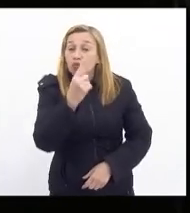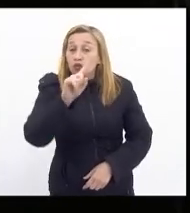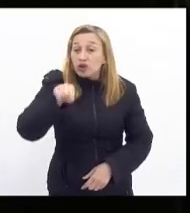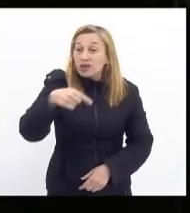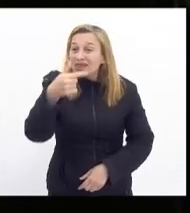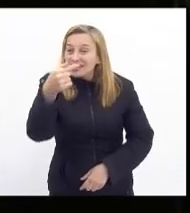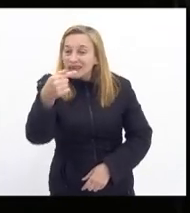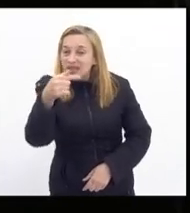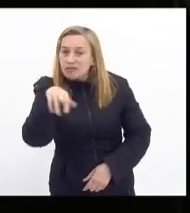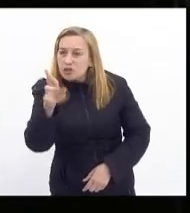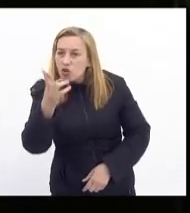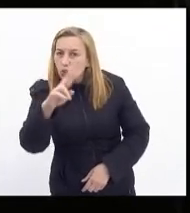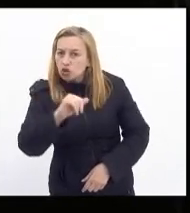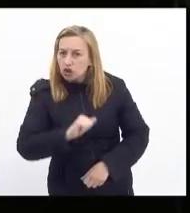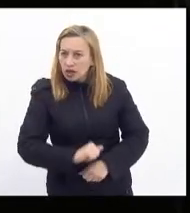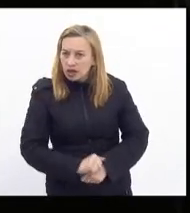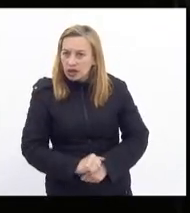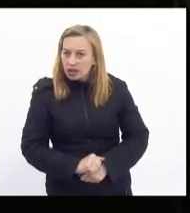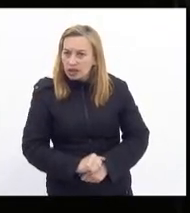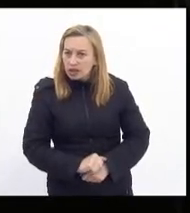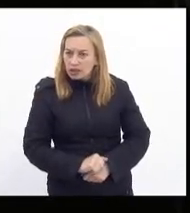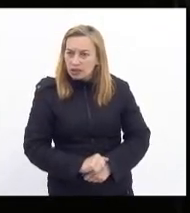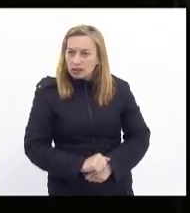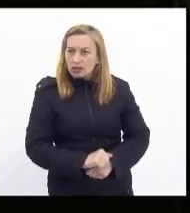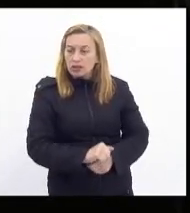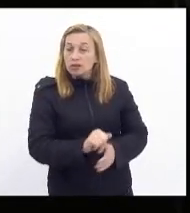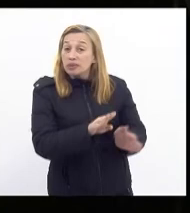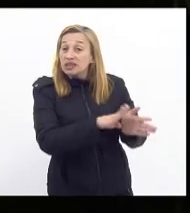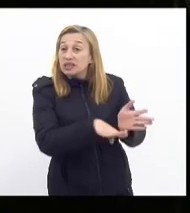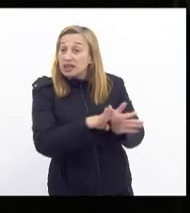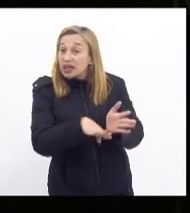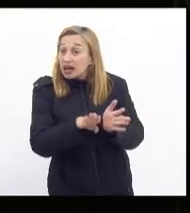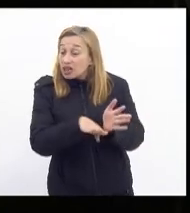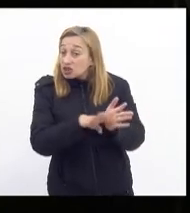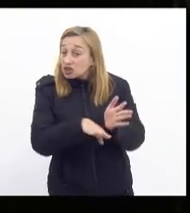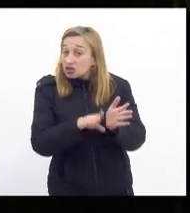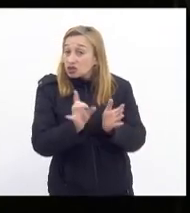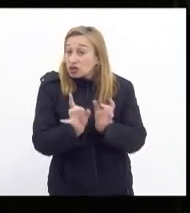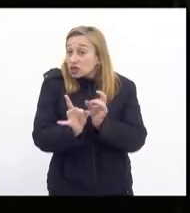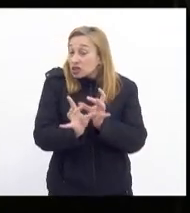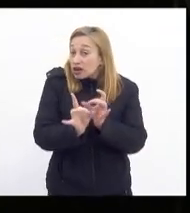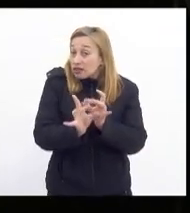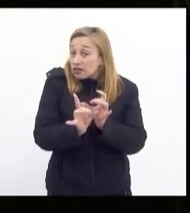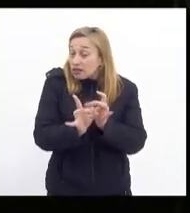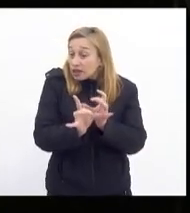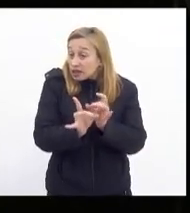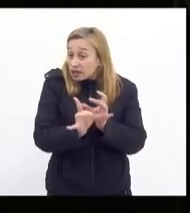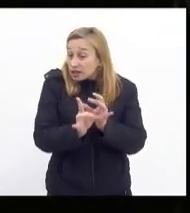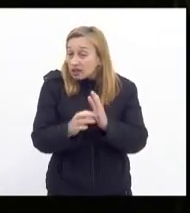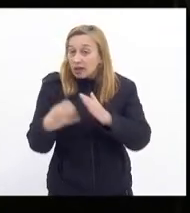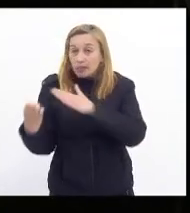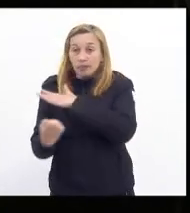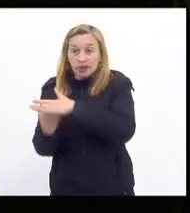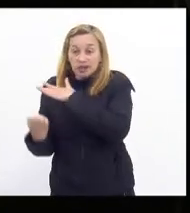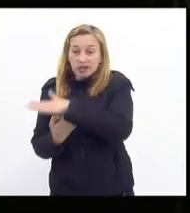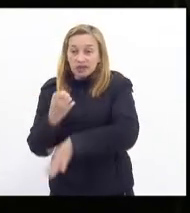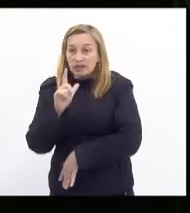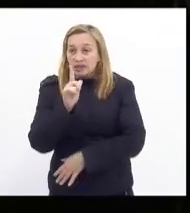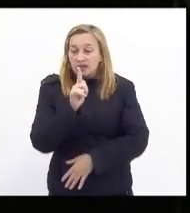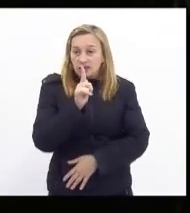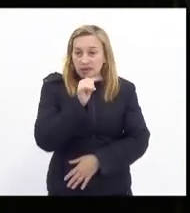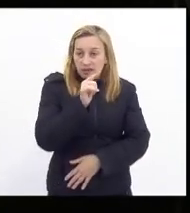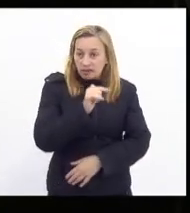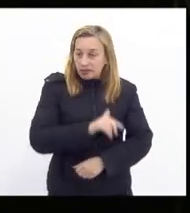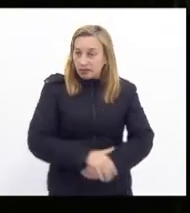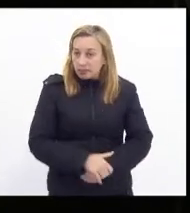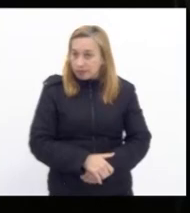bilhões de reais para ser gasto dinheiro este da venda criminosa da CEDAI inclusive que